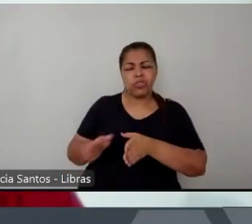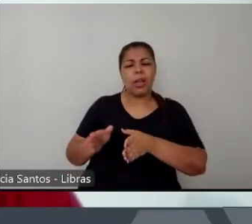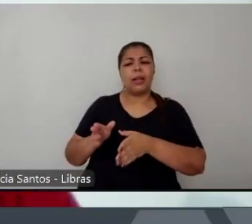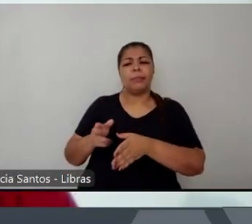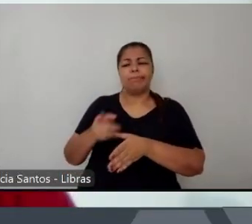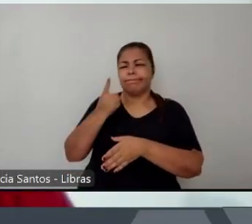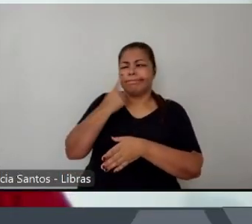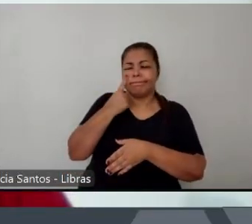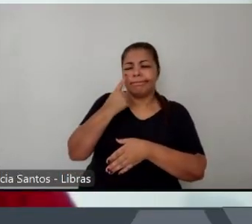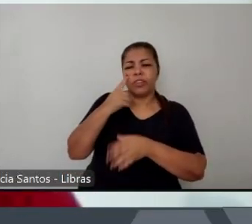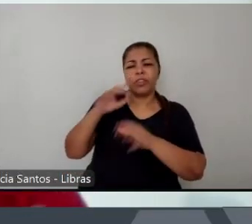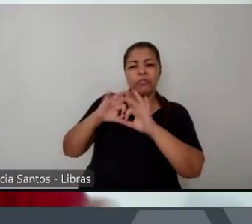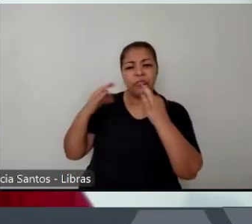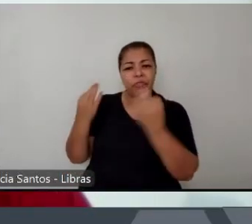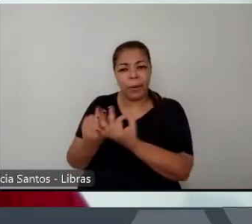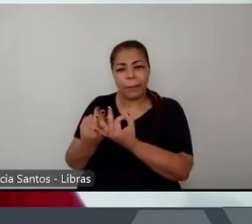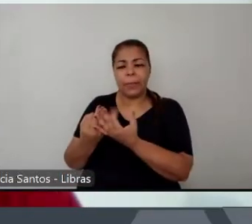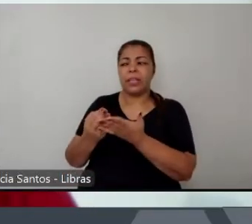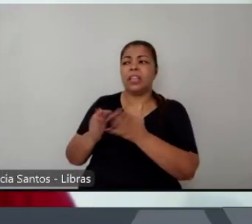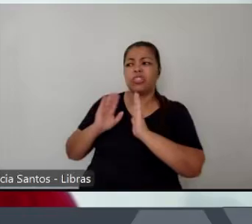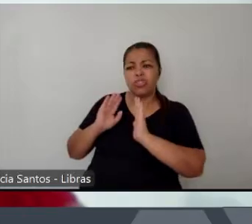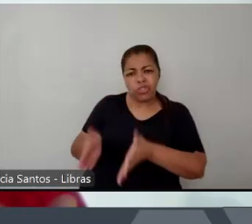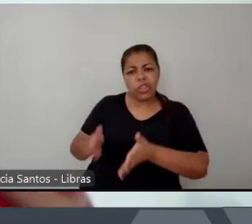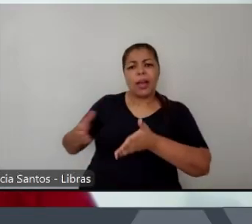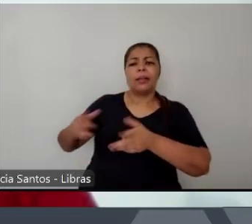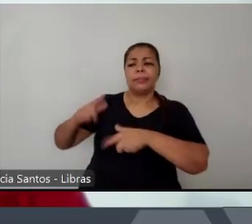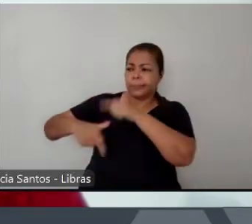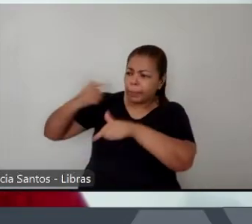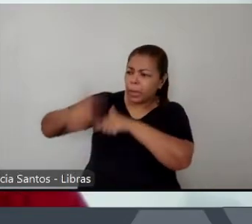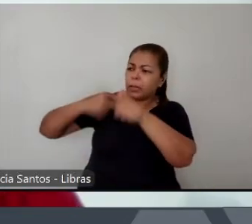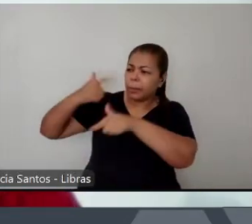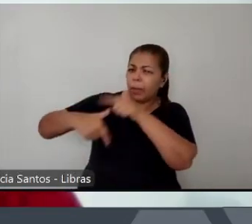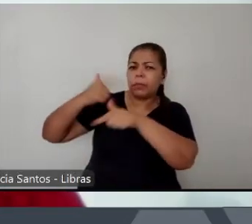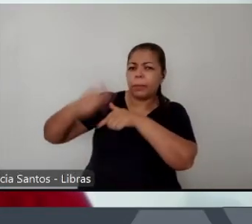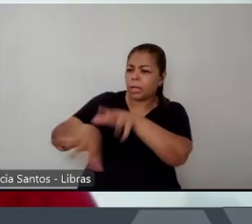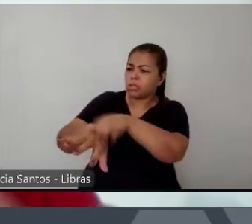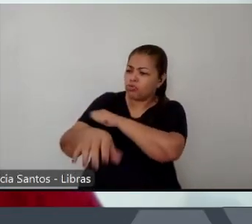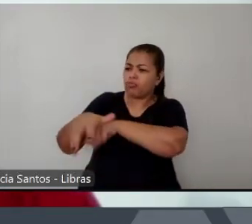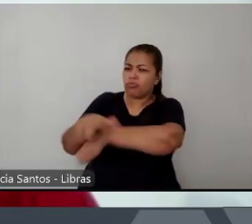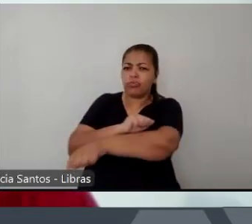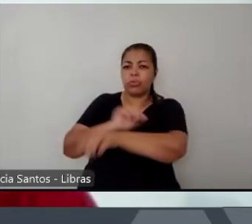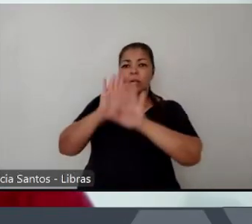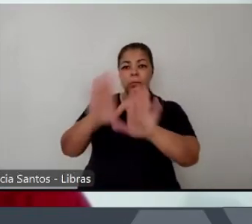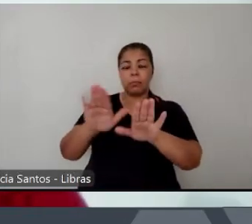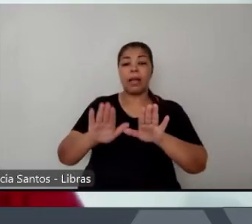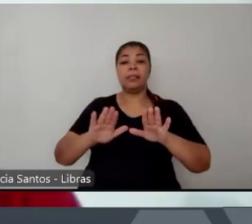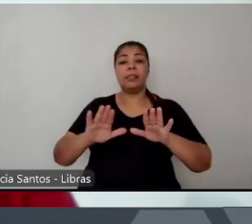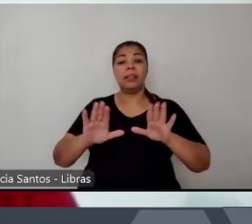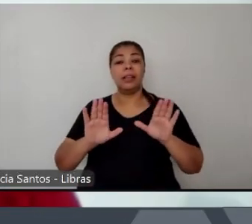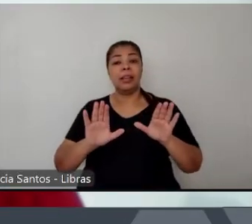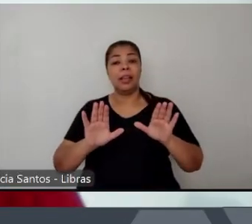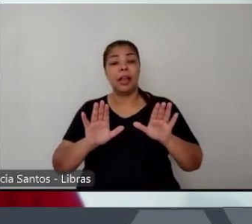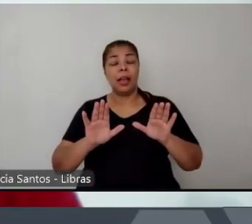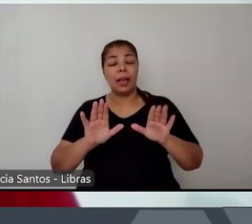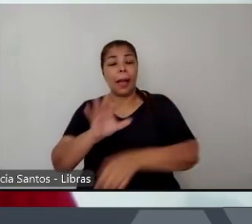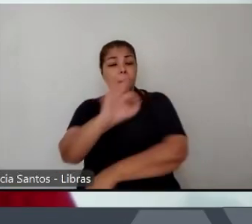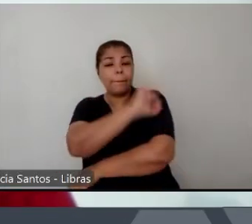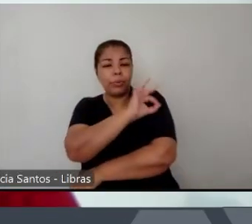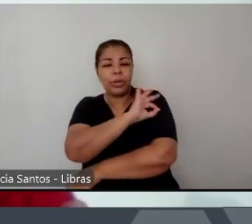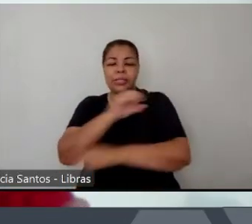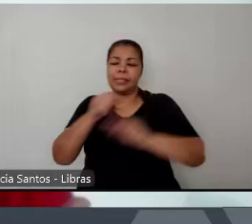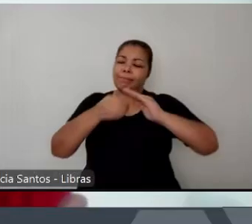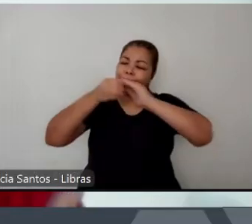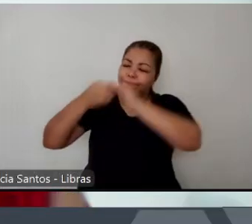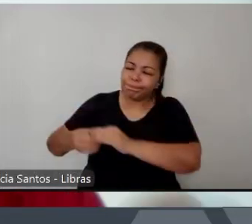humilhados pela polícia sendo mortos pela polícia sendo esfolachados sendo desrespeitados e vivendo uma vida